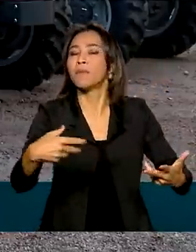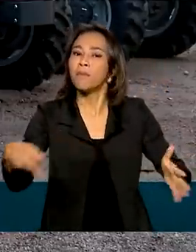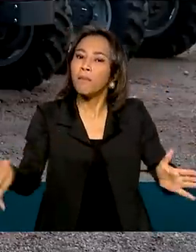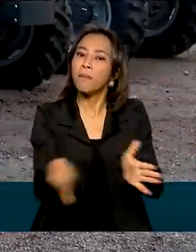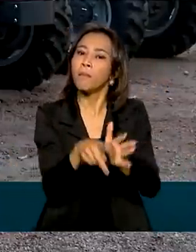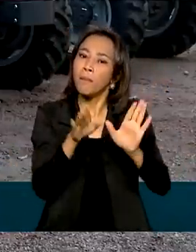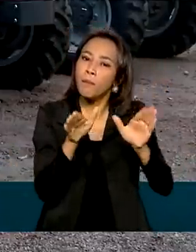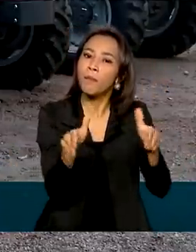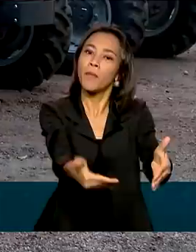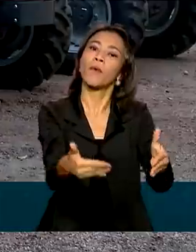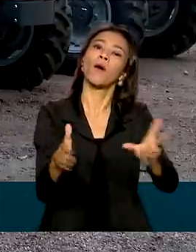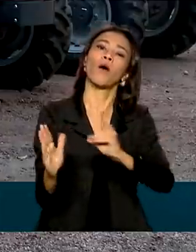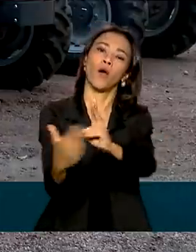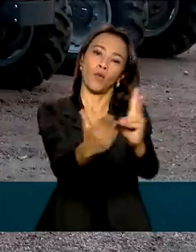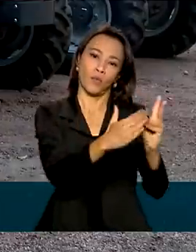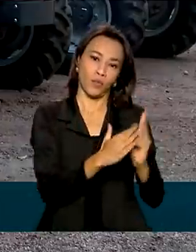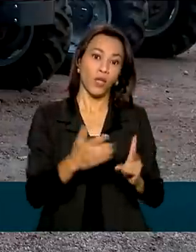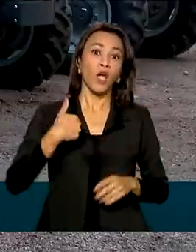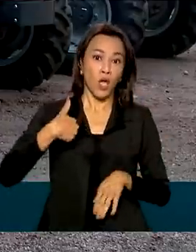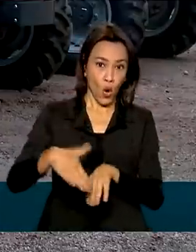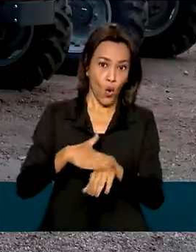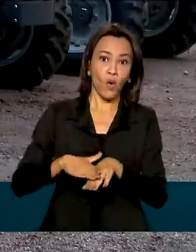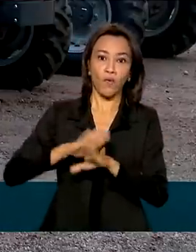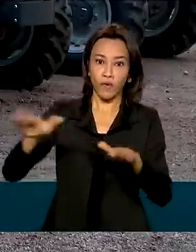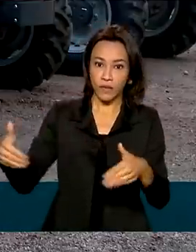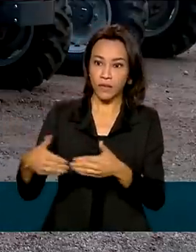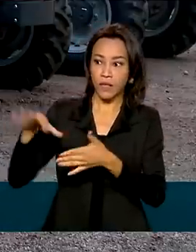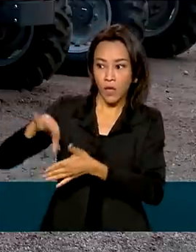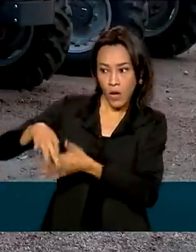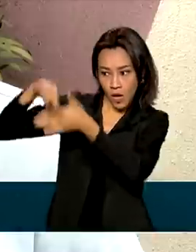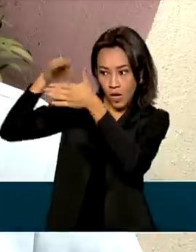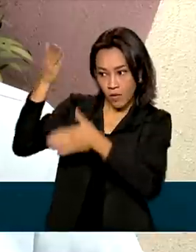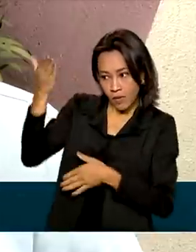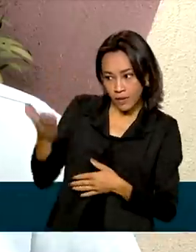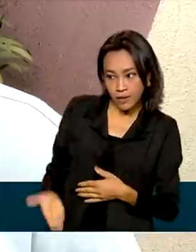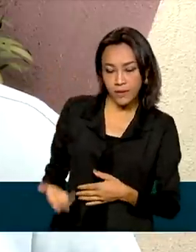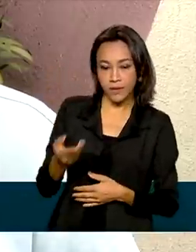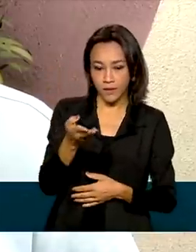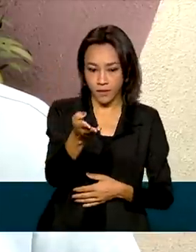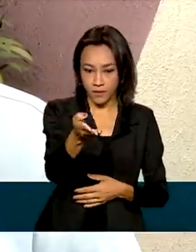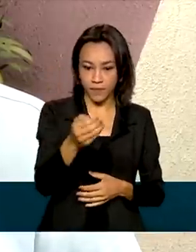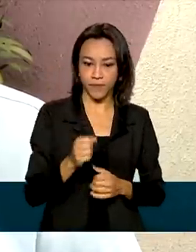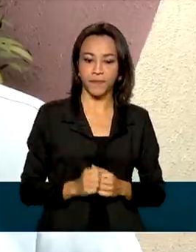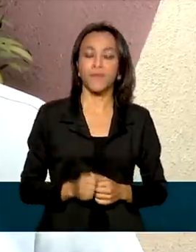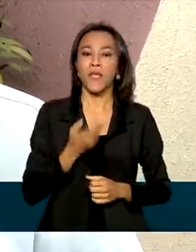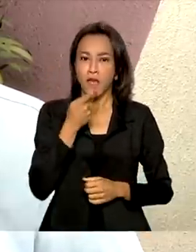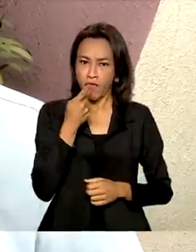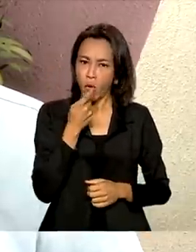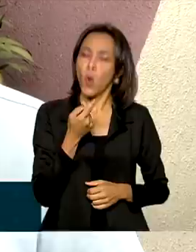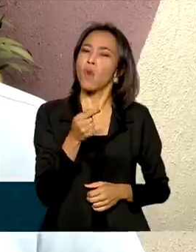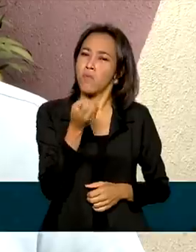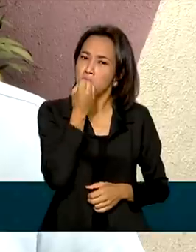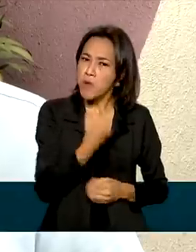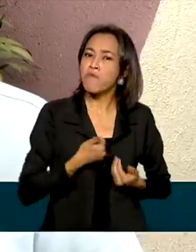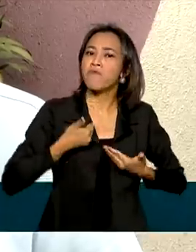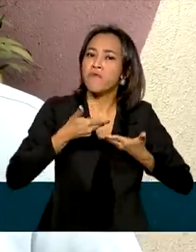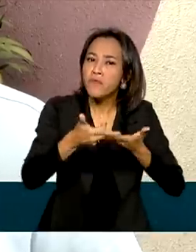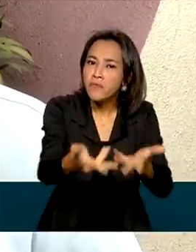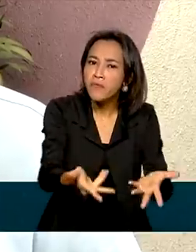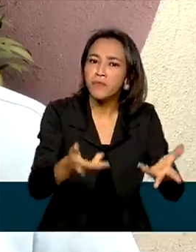conversei com o representante do povo da terra indígena Rio Branco, em Rondônia. Esse trator será bem-vindo para que possamos